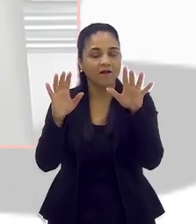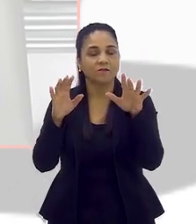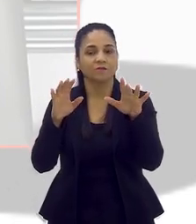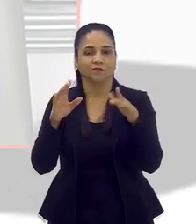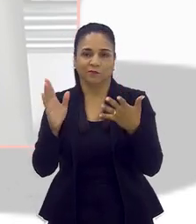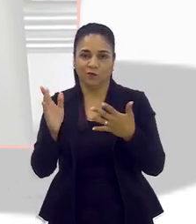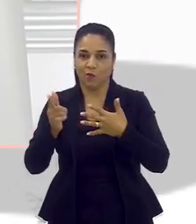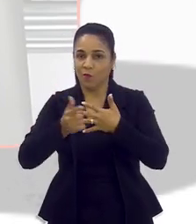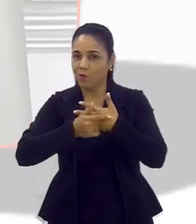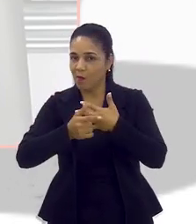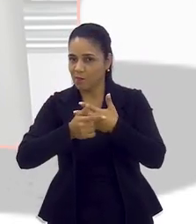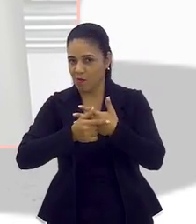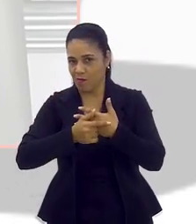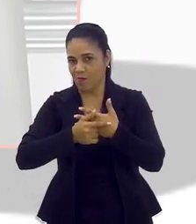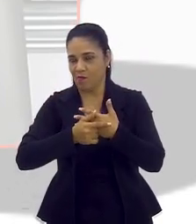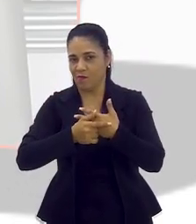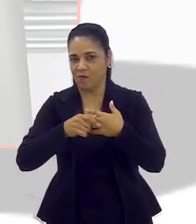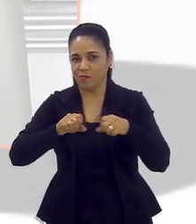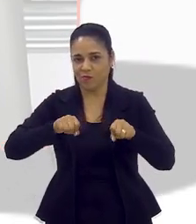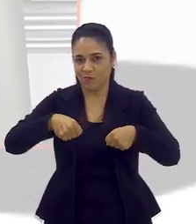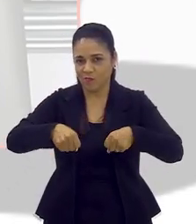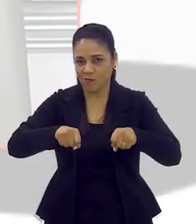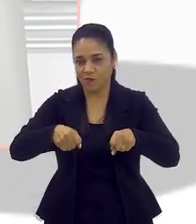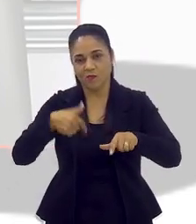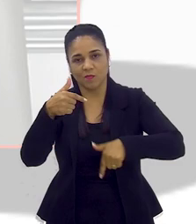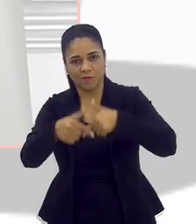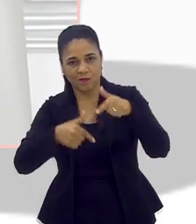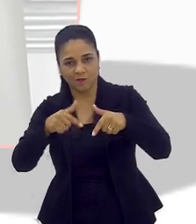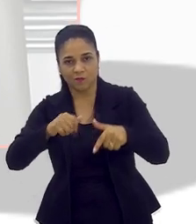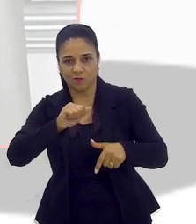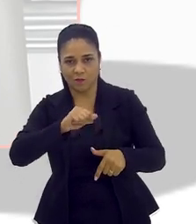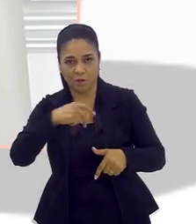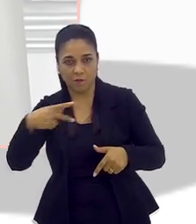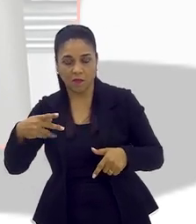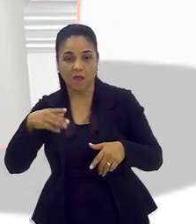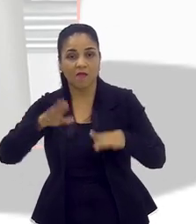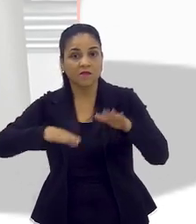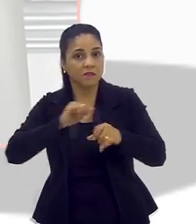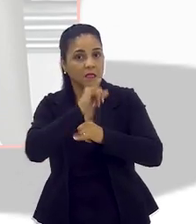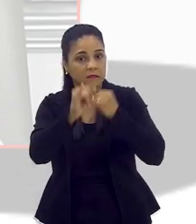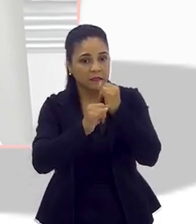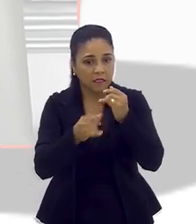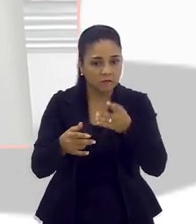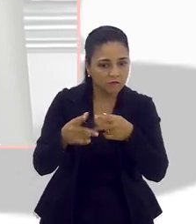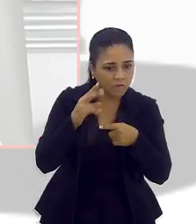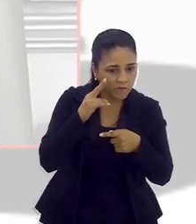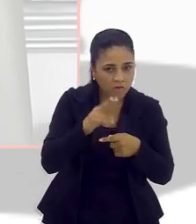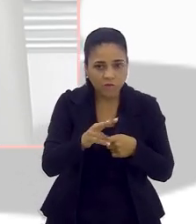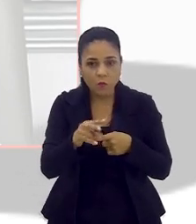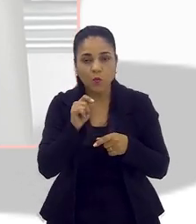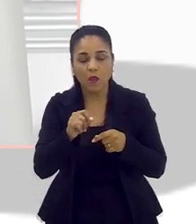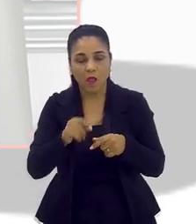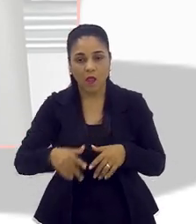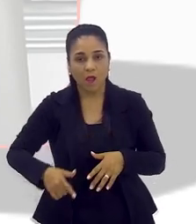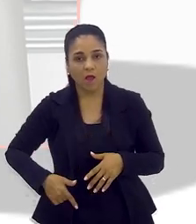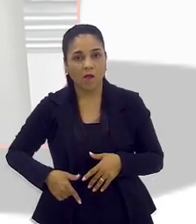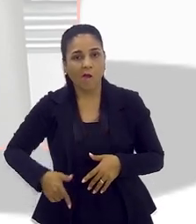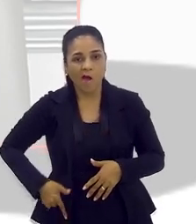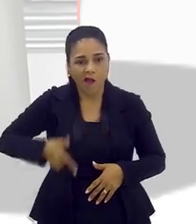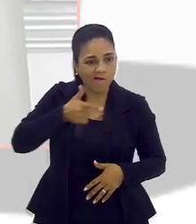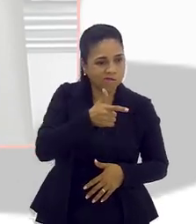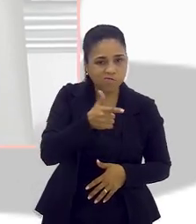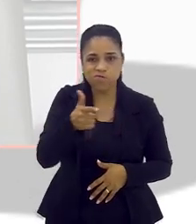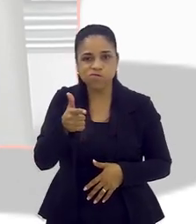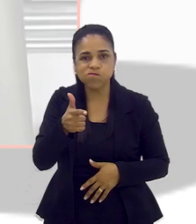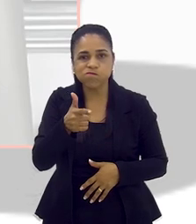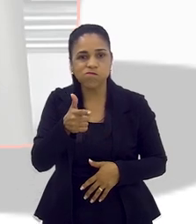dos entregadores para que não haja aquilo que a gente de vez em quando vê na internet, um maluco armado apontando arma para o entregador porque o